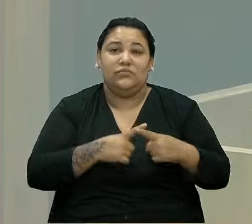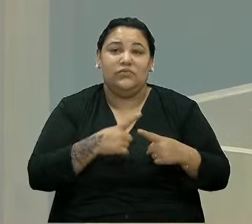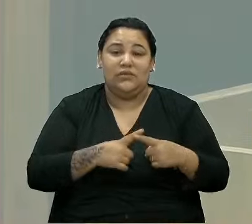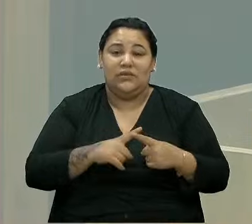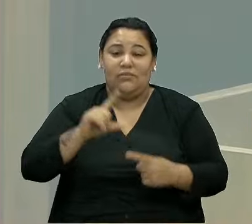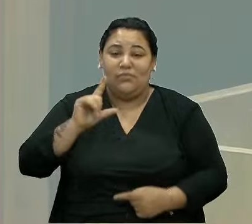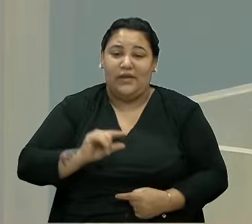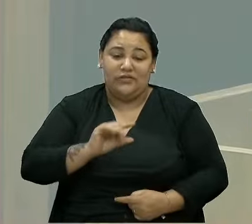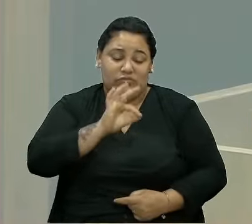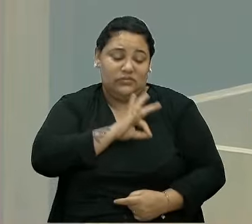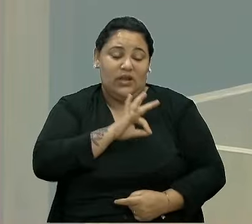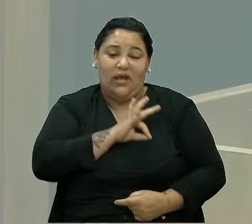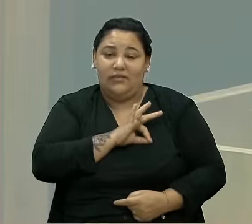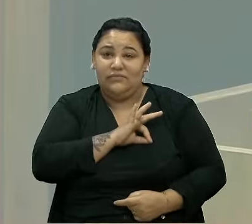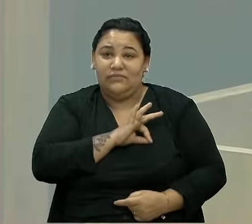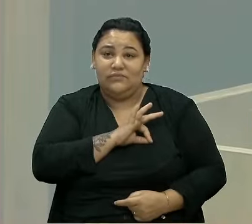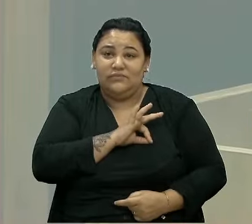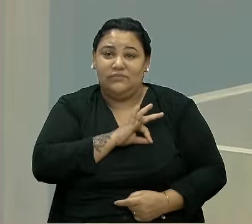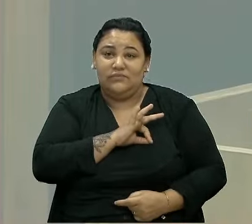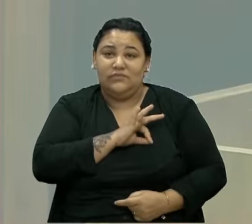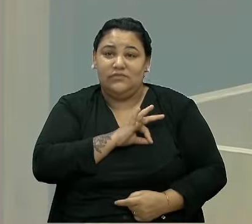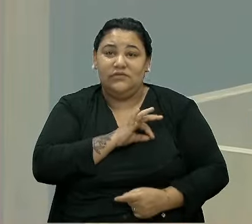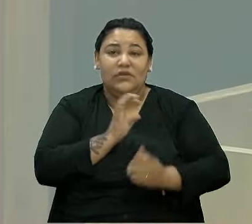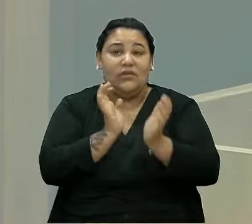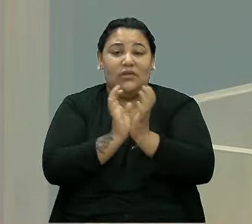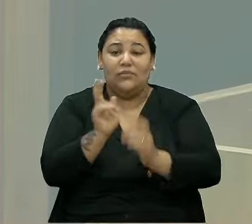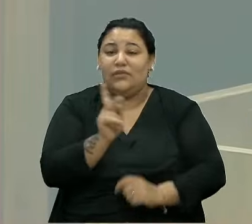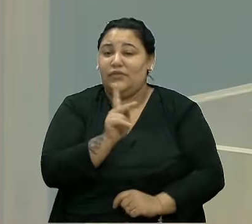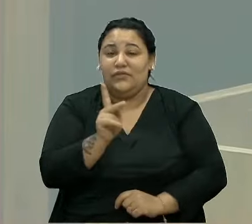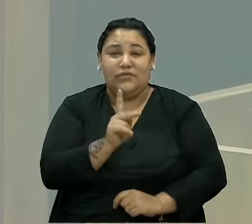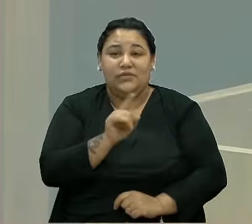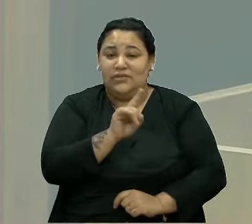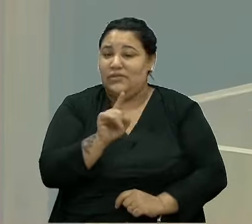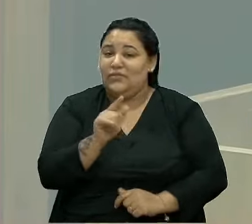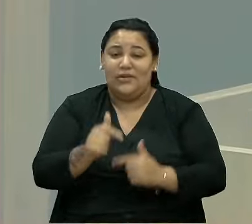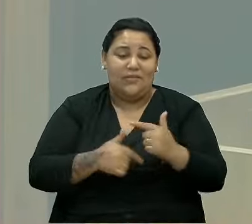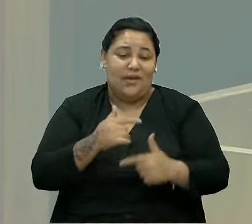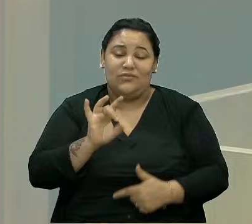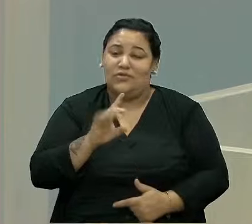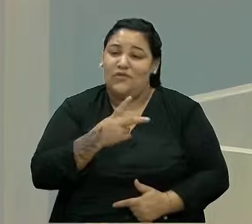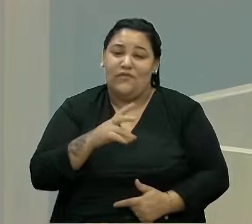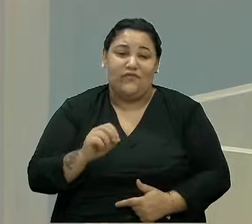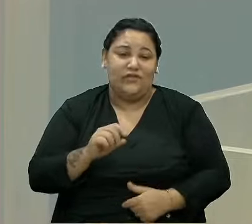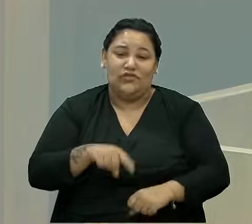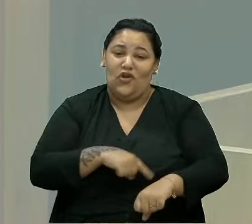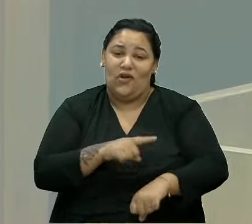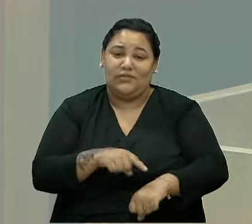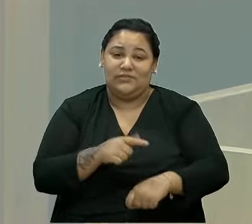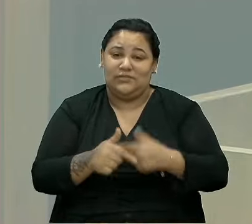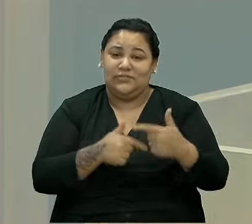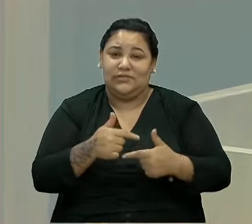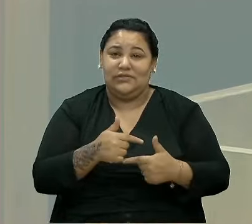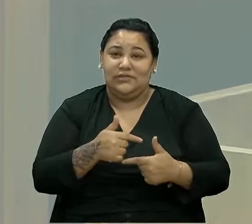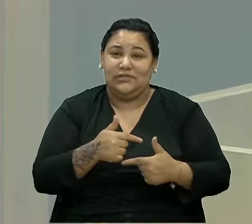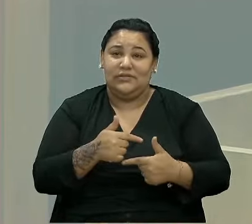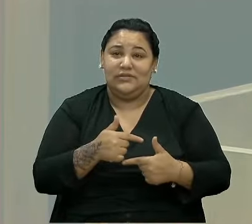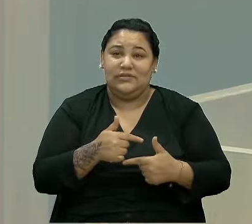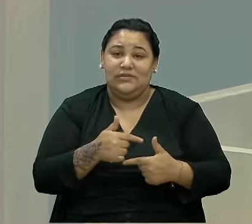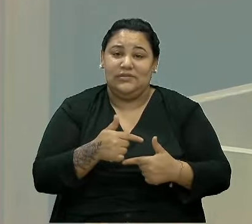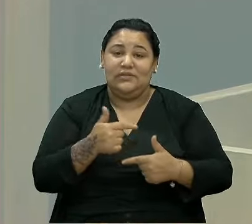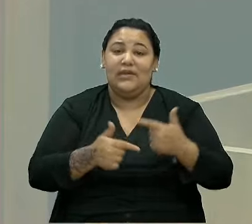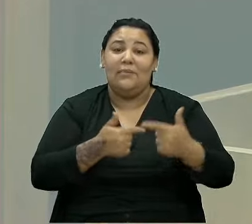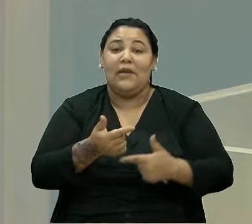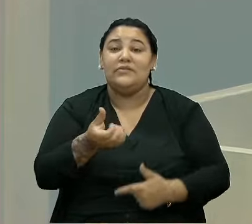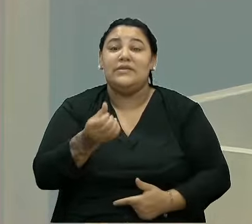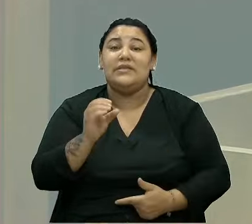salários, vereador Fantinel, os colegas professores não trabalham só 20 horas, trabalham 40, aliás, trabalham 60